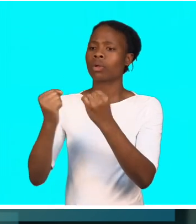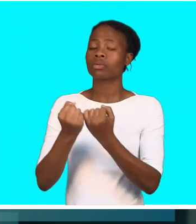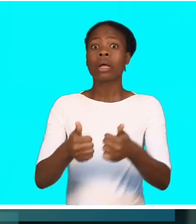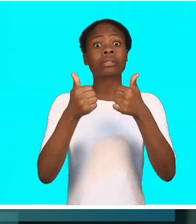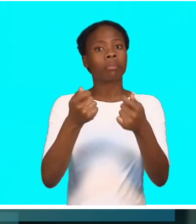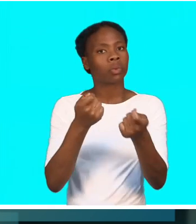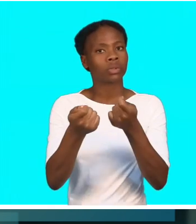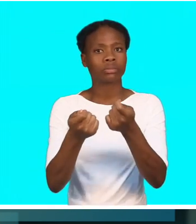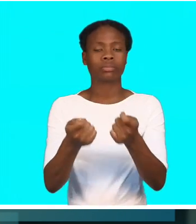Cívica para a Boa Governação.